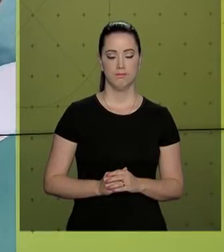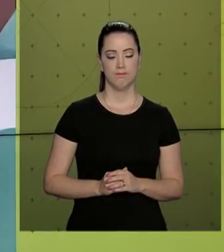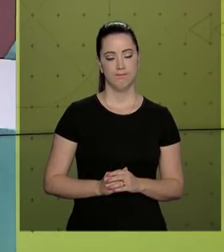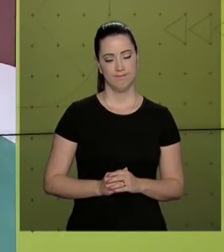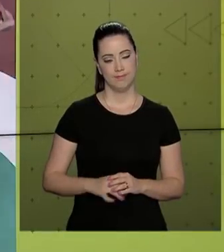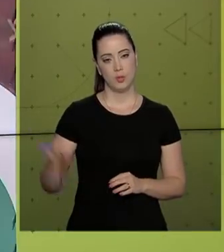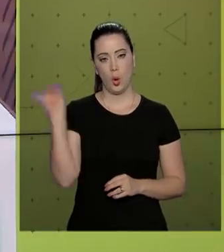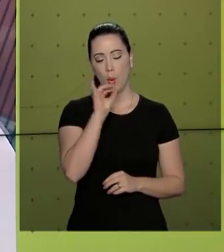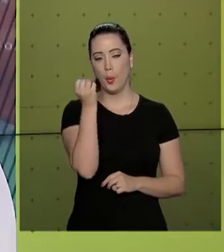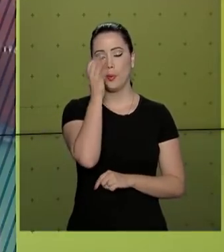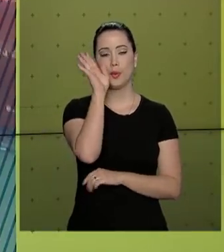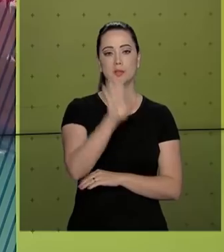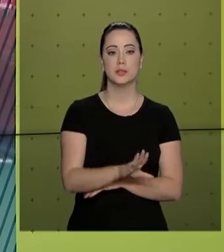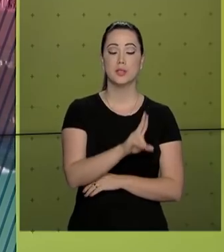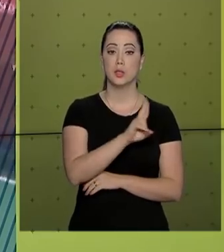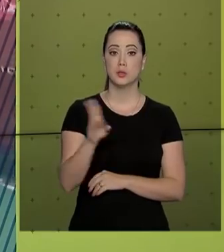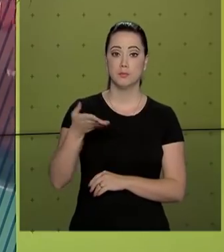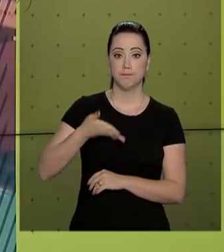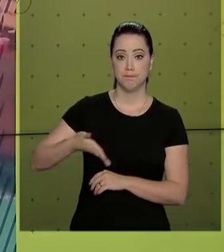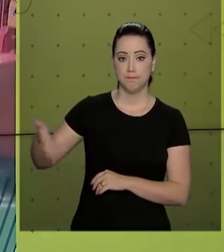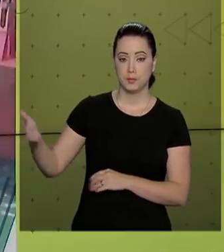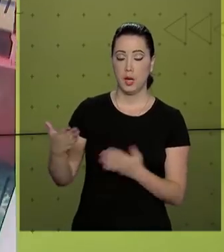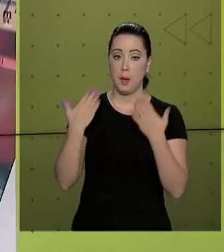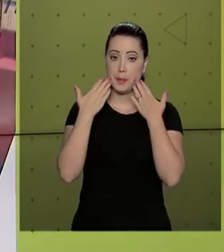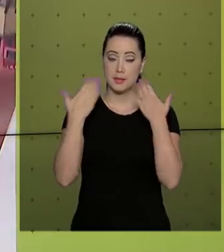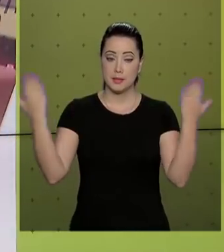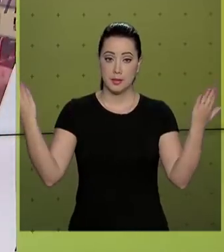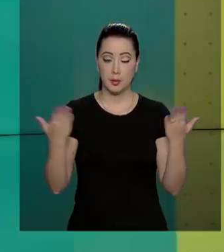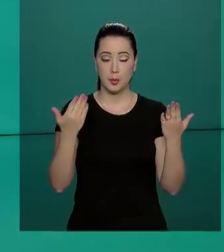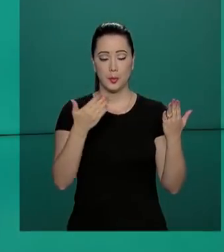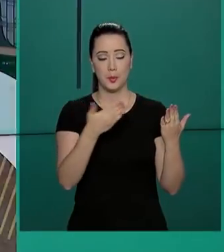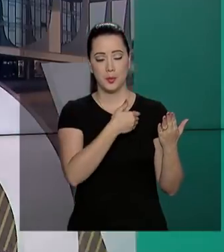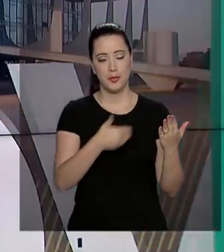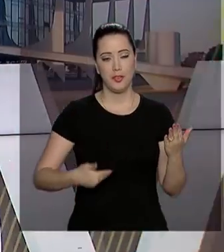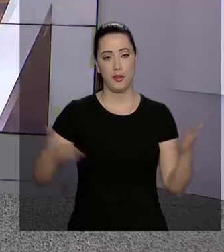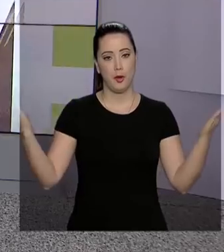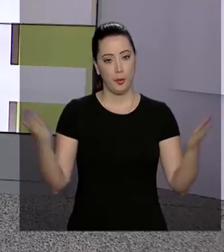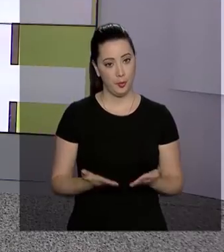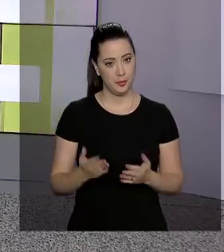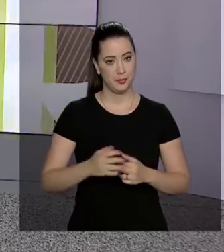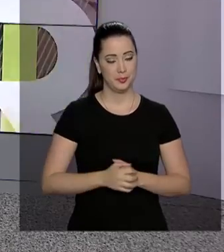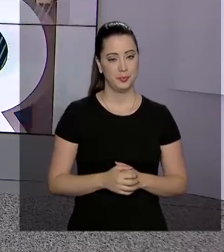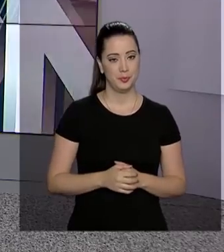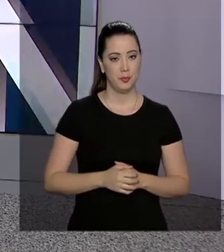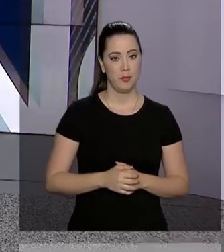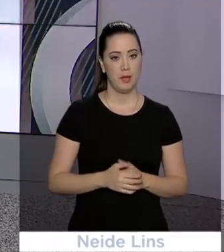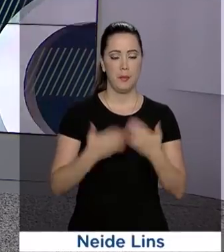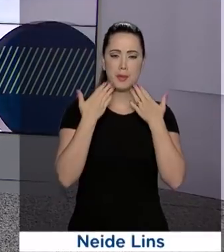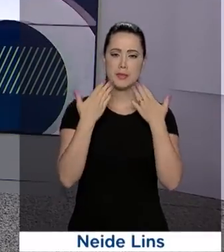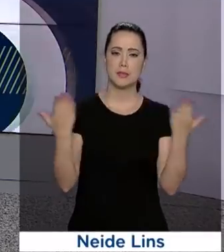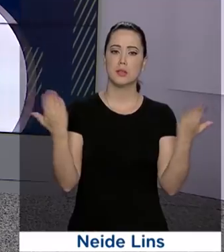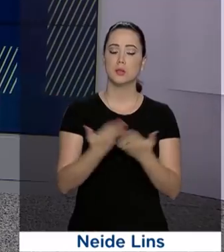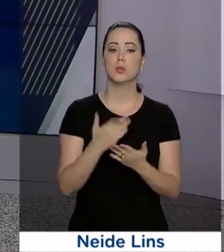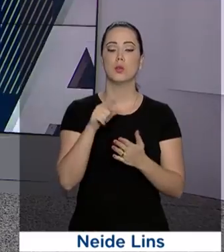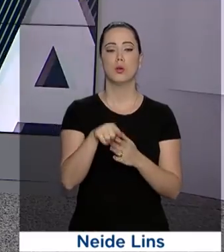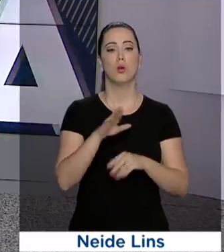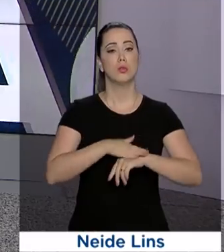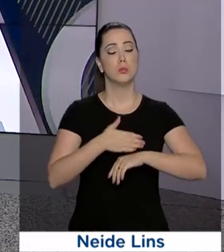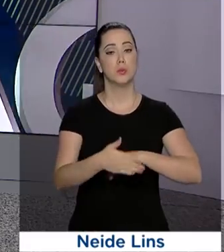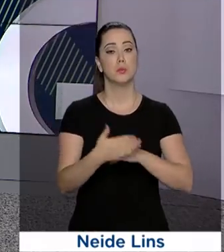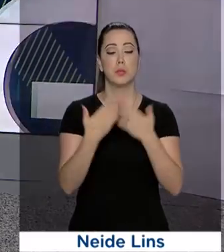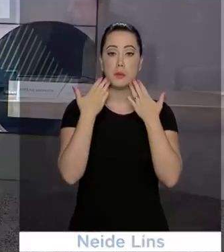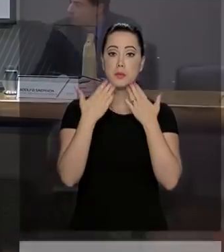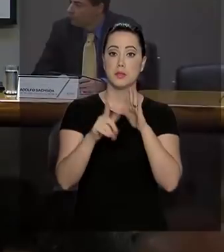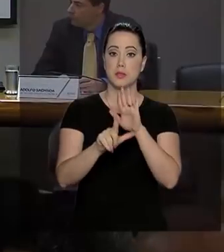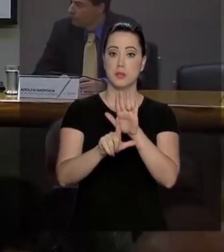Olá, boa tarde, eu sou Roberto Camargo e está no ar o Governo Agora. Está sendo apresentada neste momento a LDO,